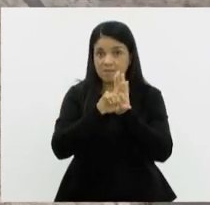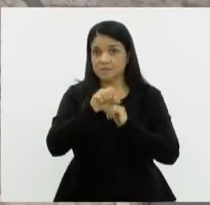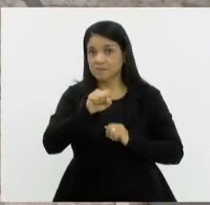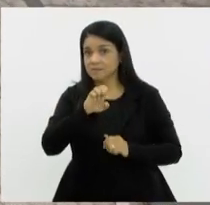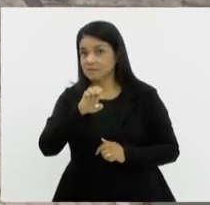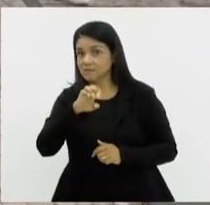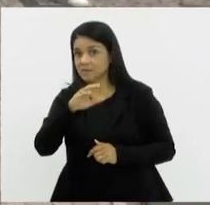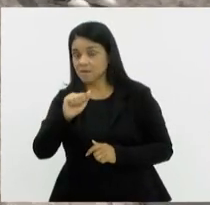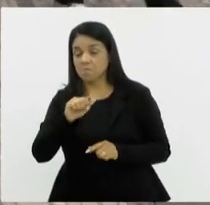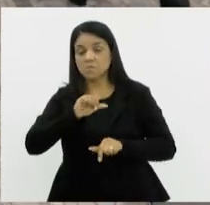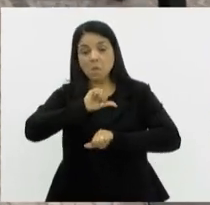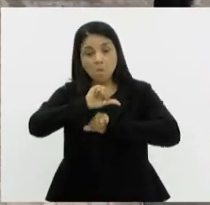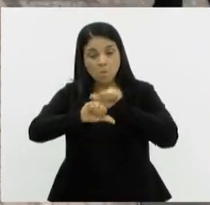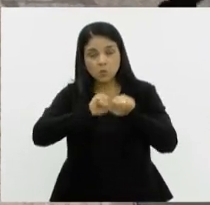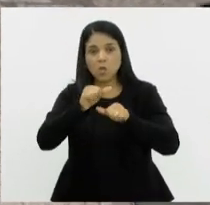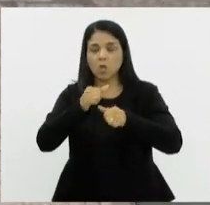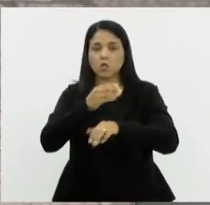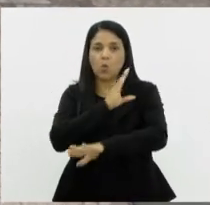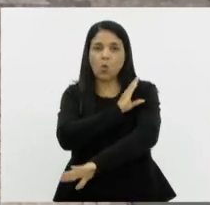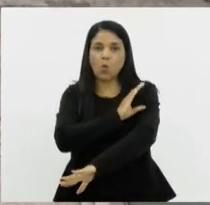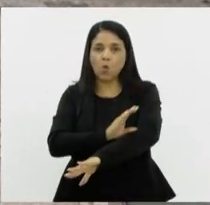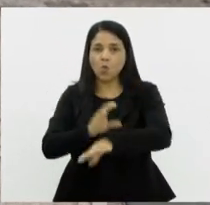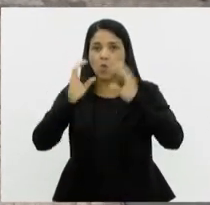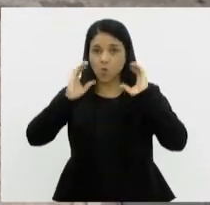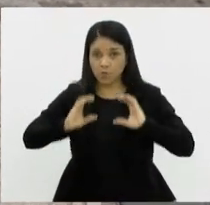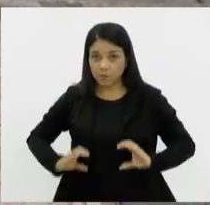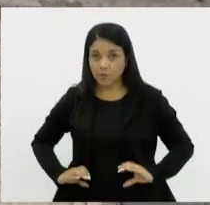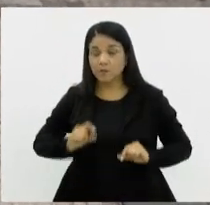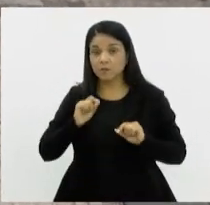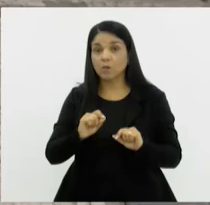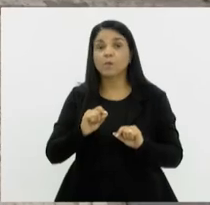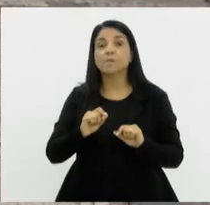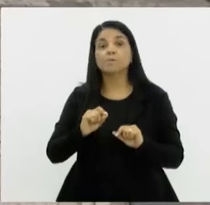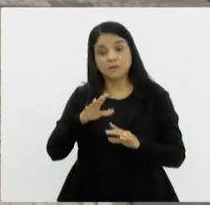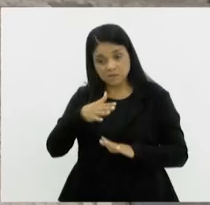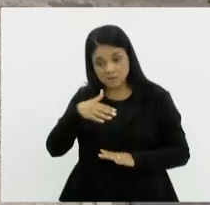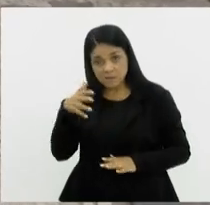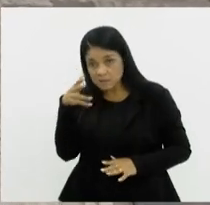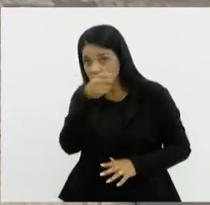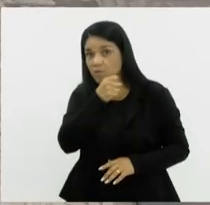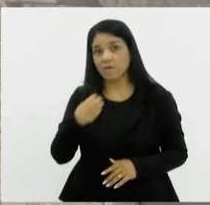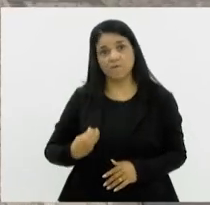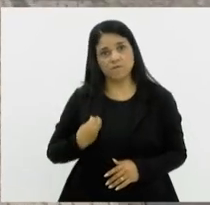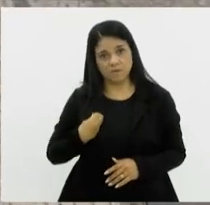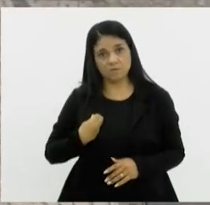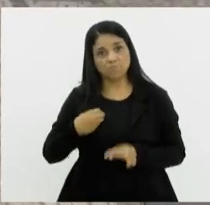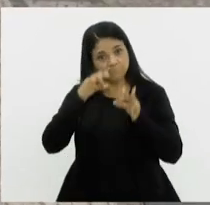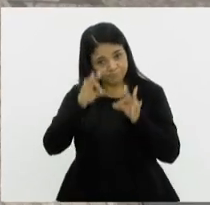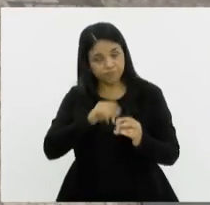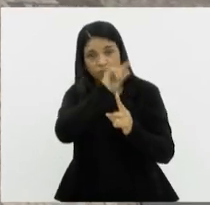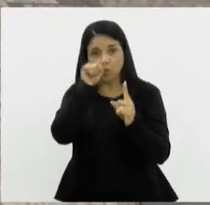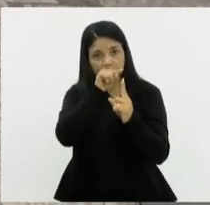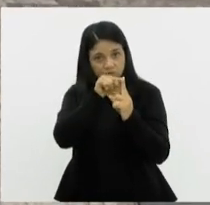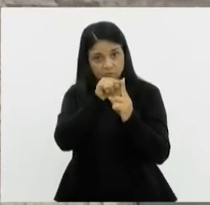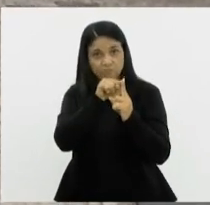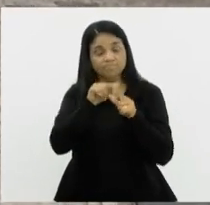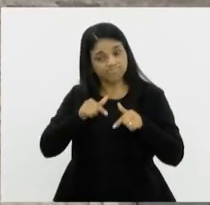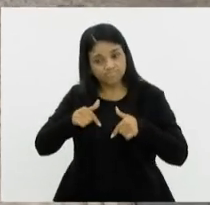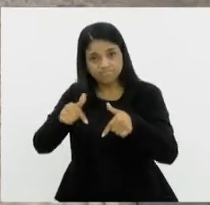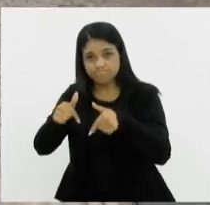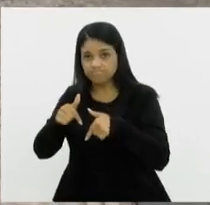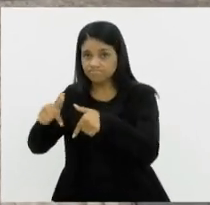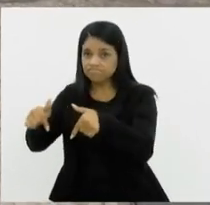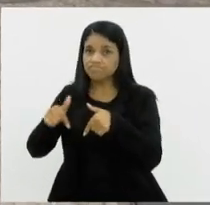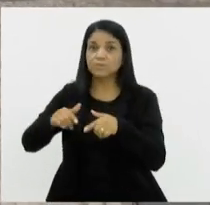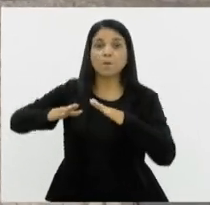gente vem mudando o comportamento. E esse é o nosso objetivo, mudar comportamento para salvar vidas. A gente tem intensificado, justamente, a